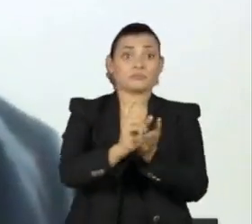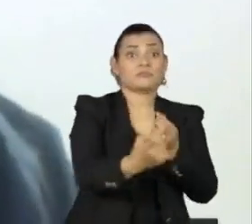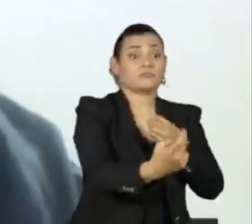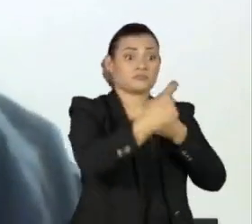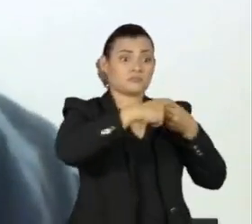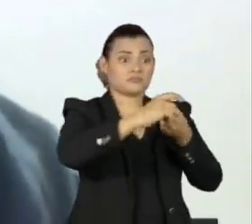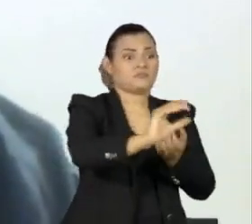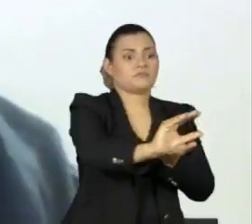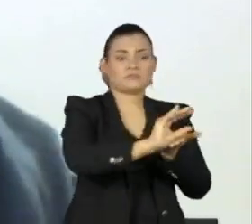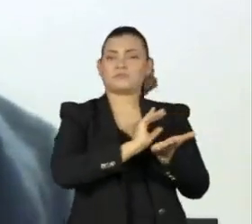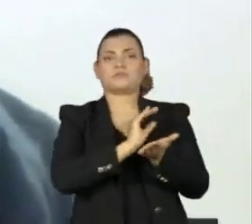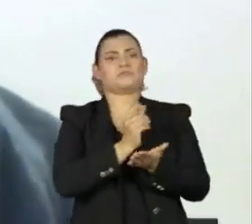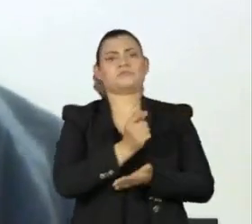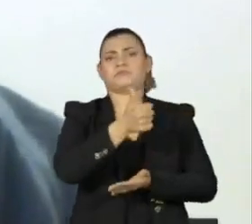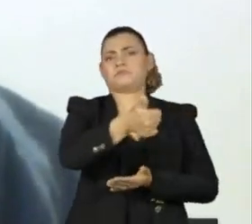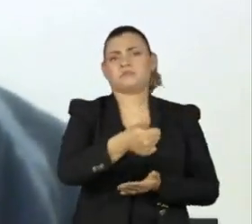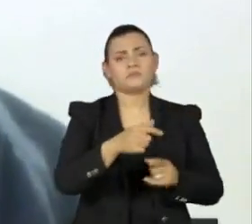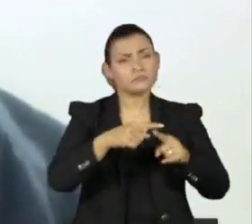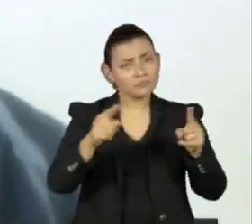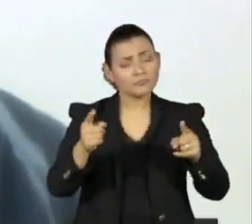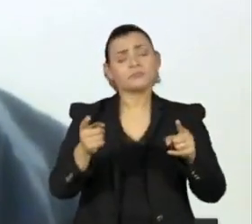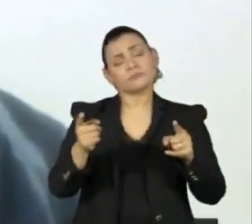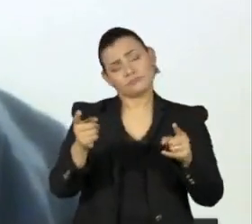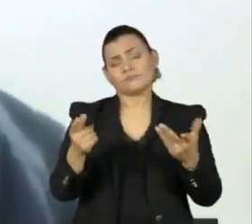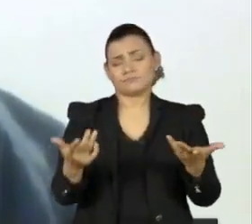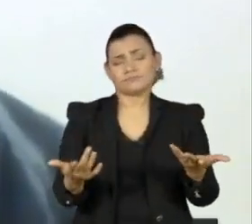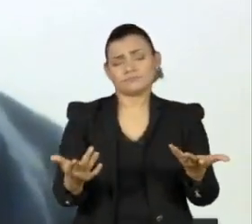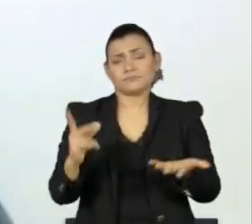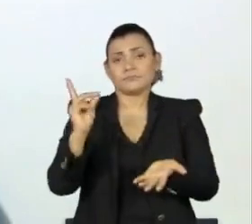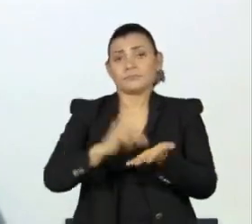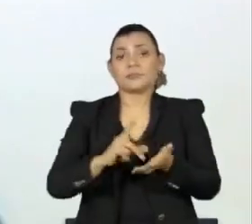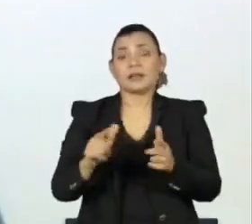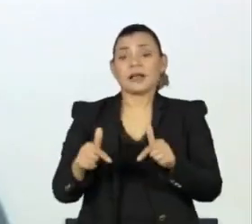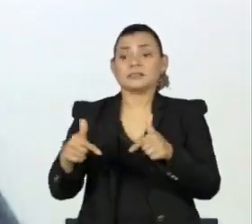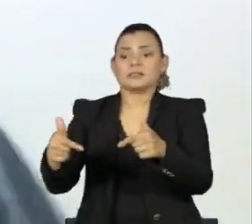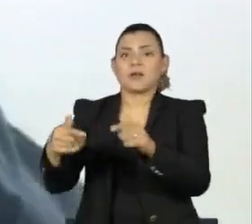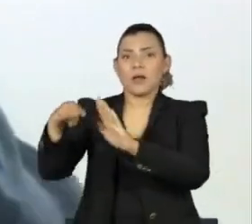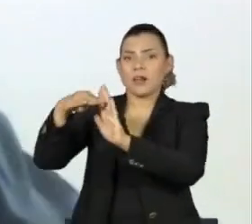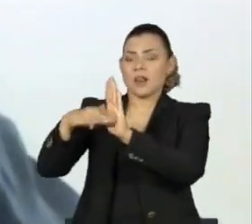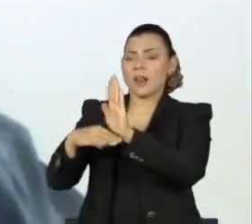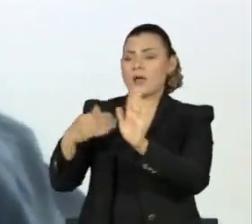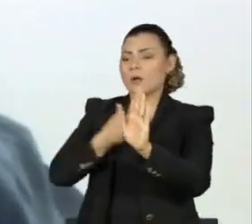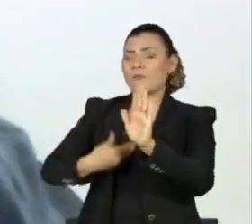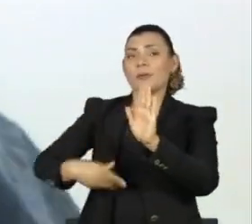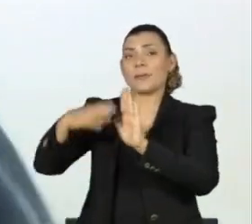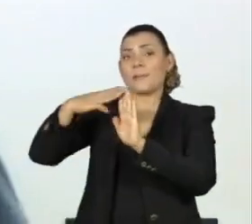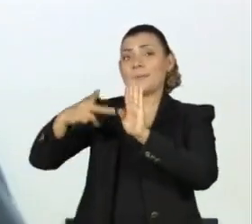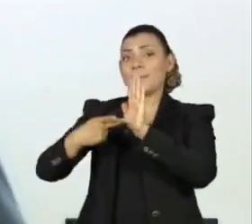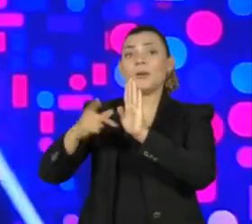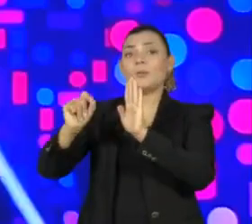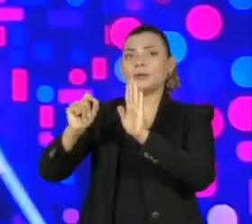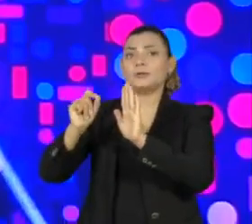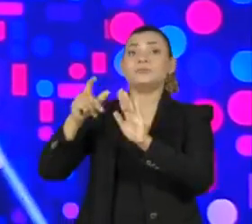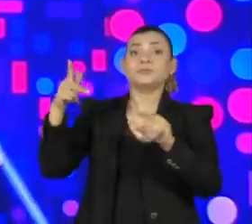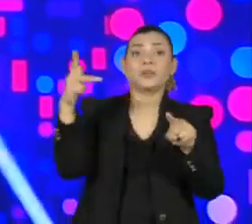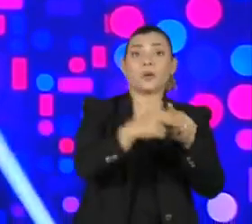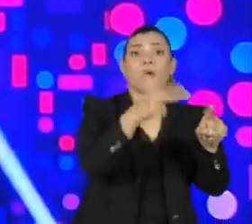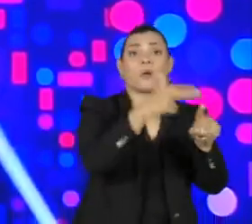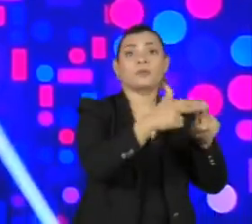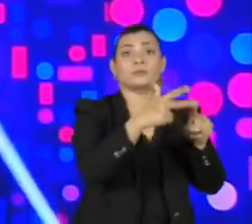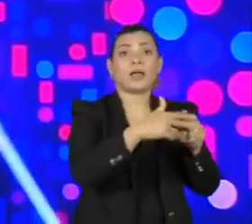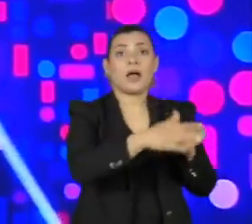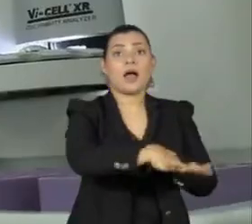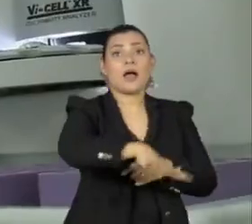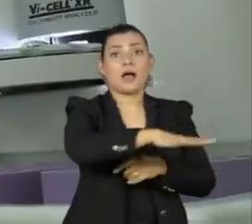sociais, tendo em vista a falta de critérios para a sua execução. O governo editou medidas provisórias para cortar recursos da